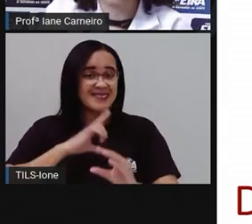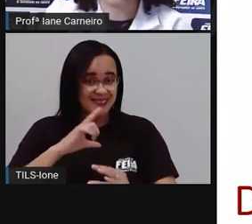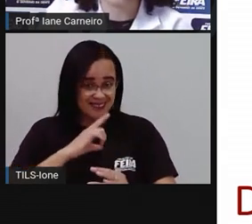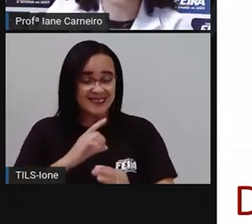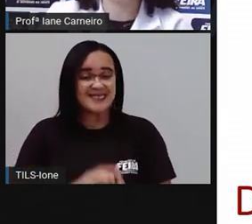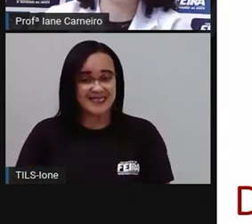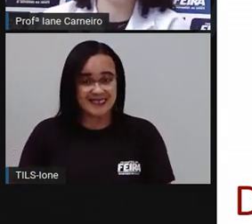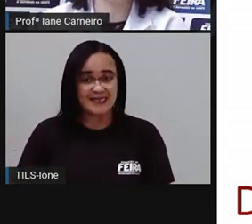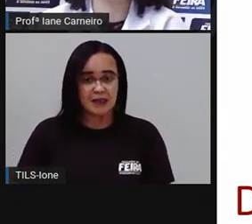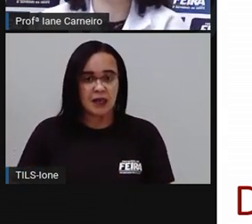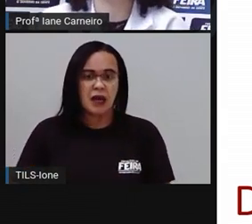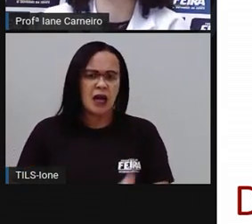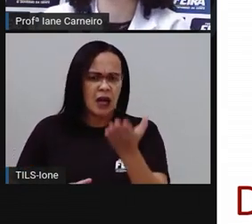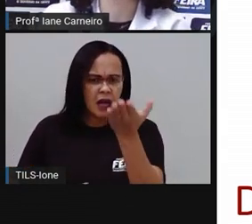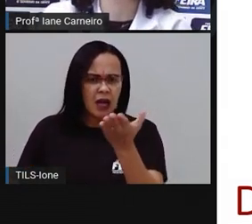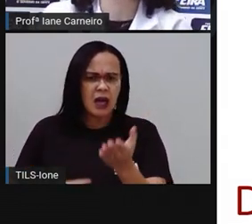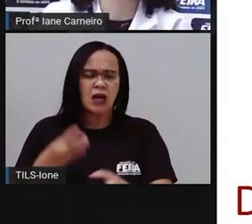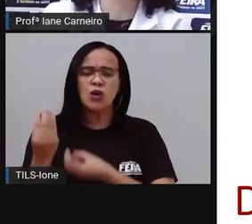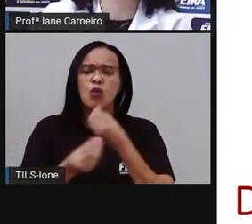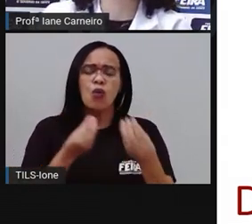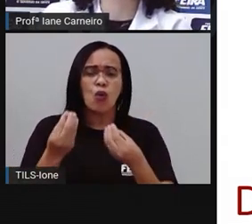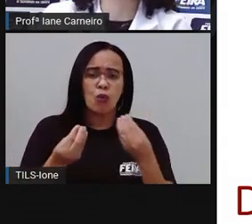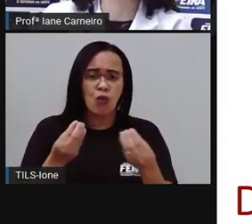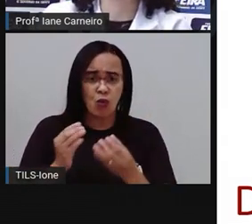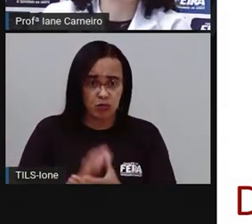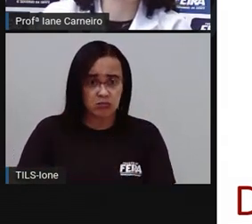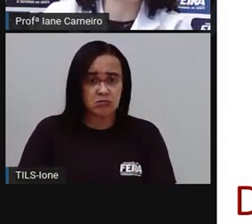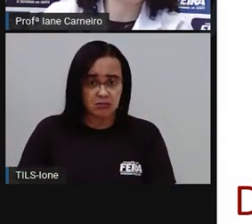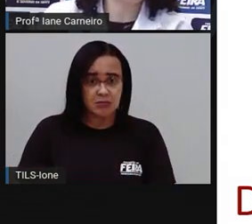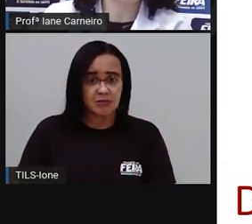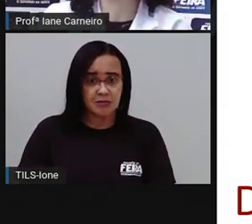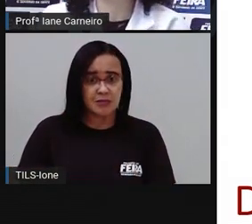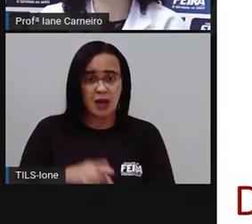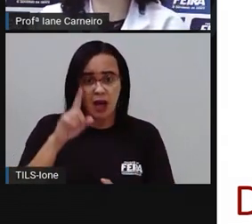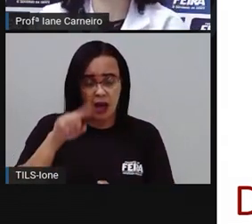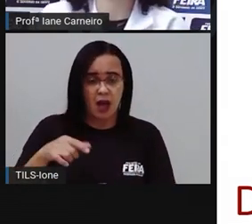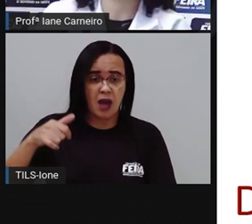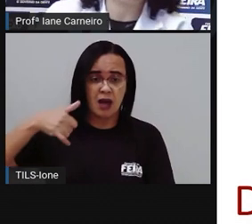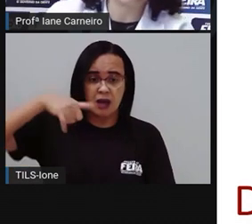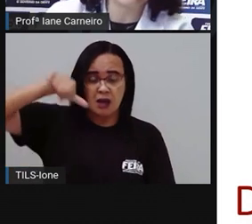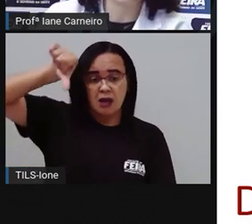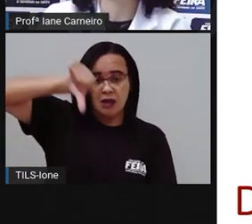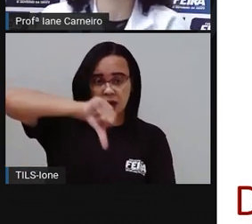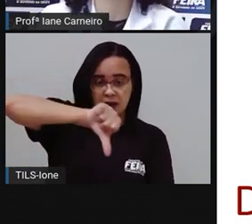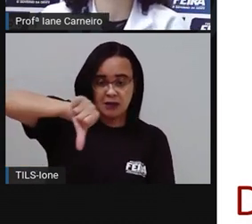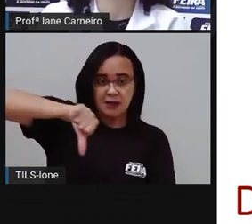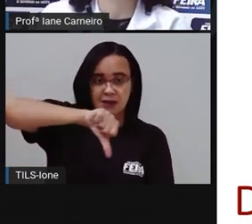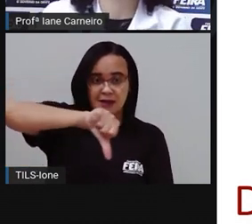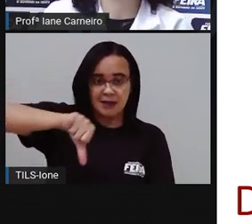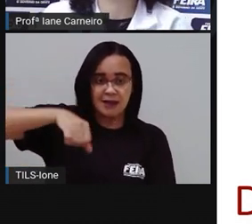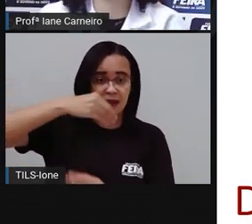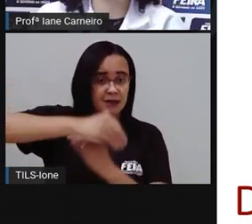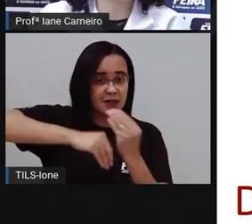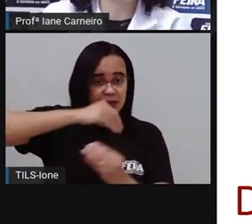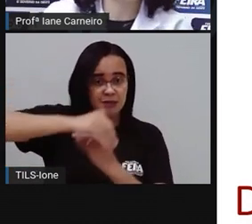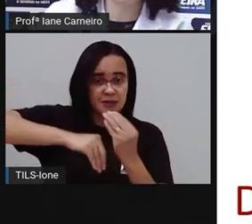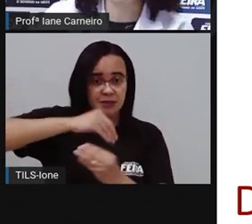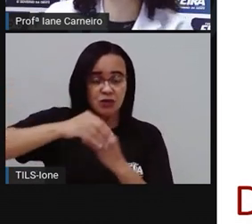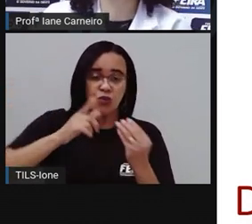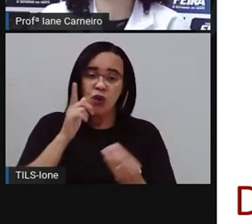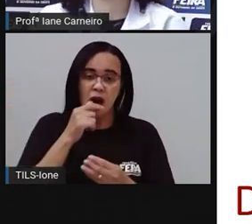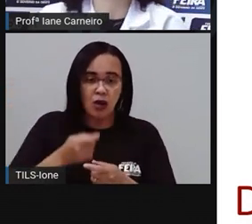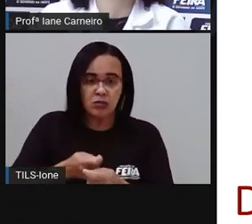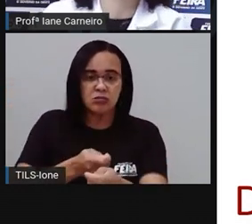Os micro-organismos que estão ali. Então, tem aqui, é um líquido, né? Que a gente dissolve em água, às vezes. E a gente usa para passar